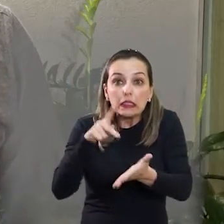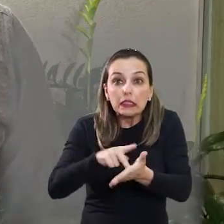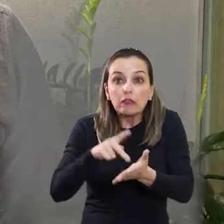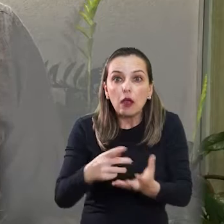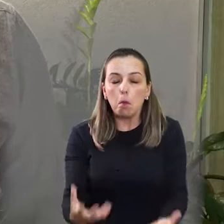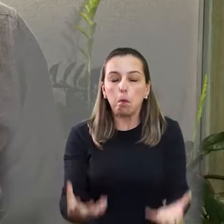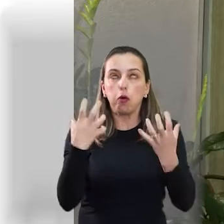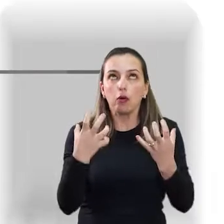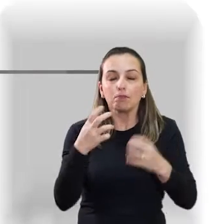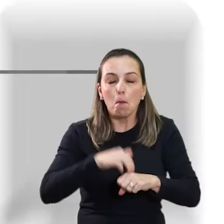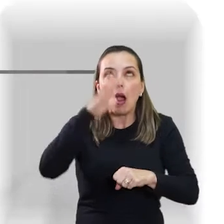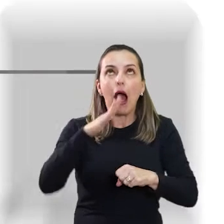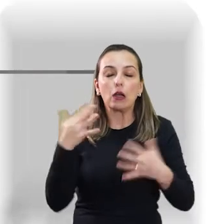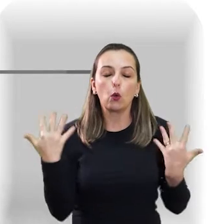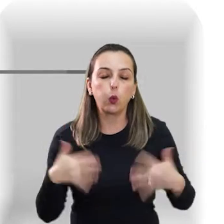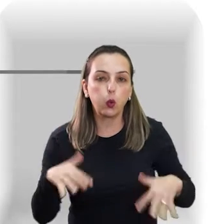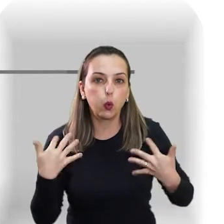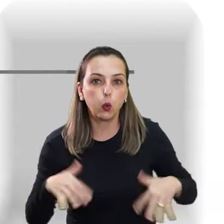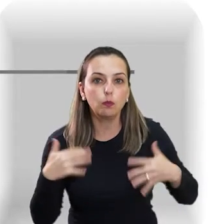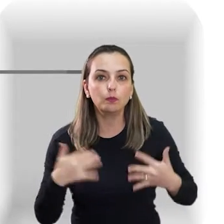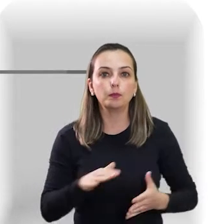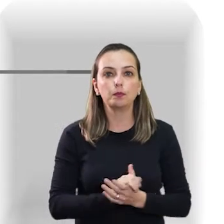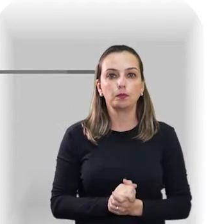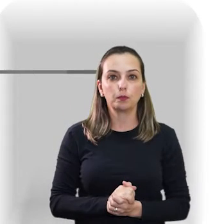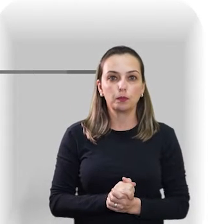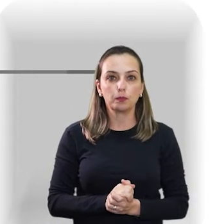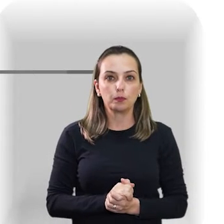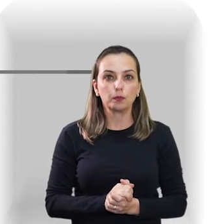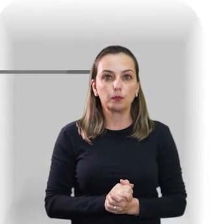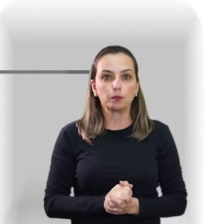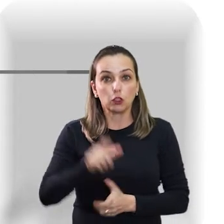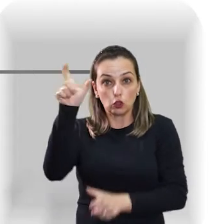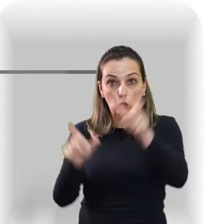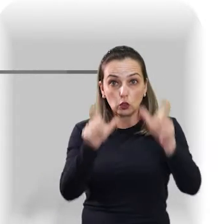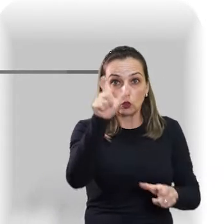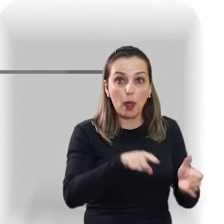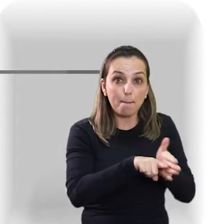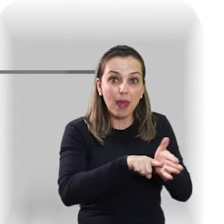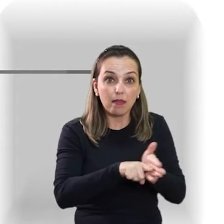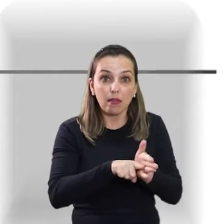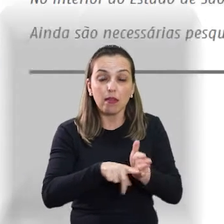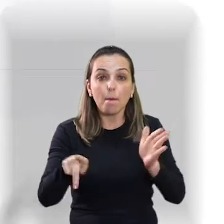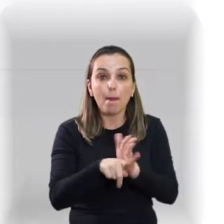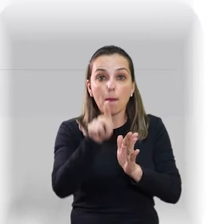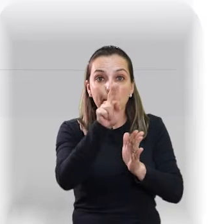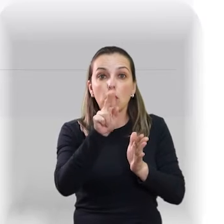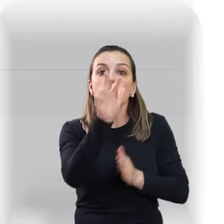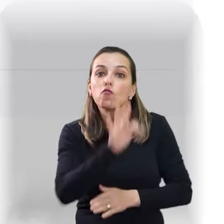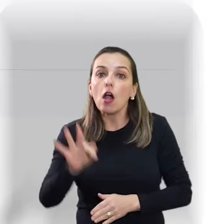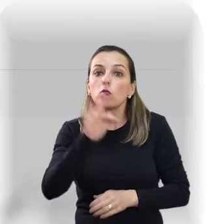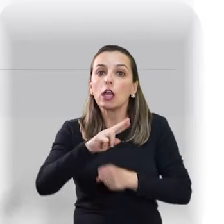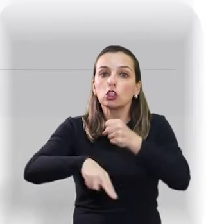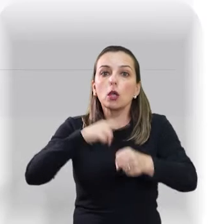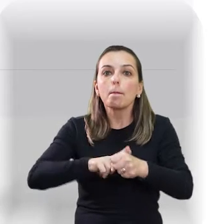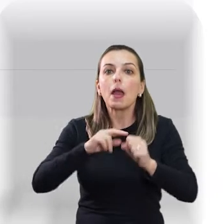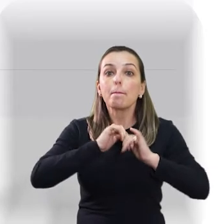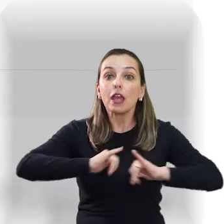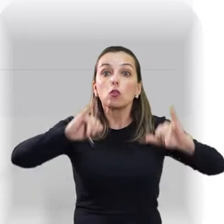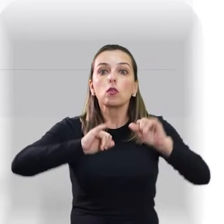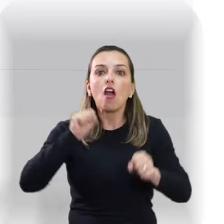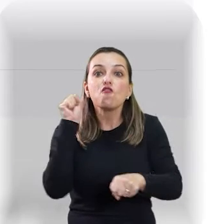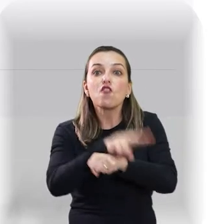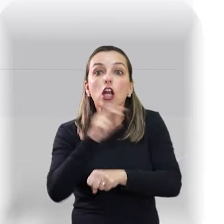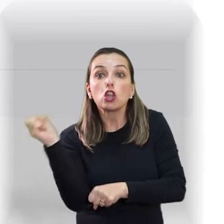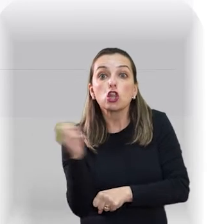ainda. Pesquisadores da Universidade Estadual Paulista, Unesp, anunciaram a descoberta de uma nova variante do coronavírus em